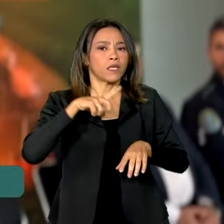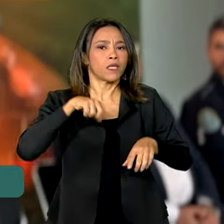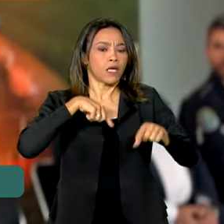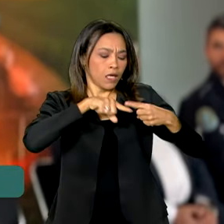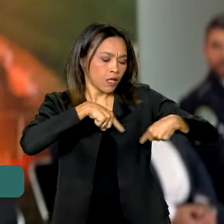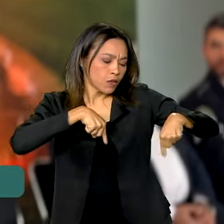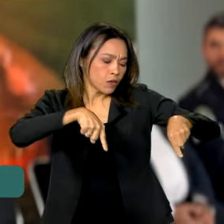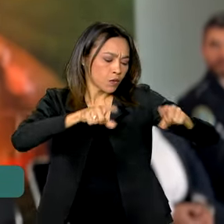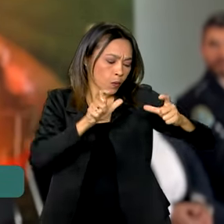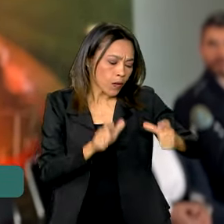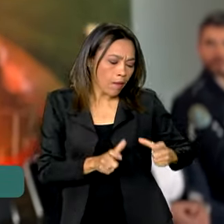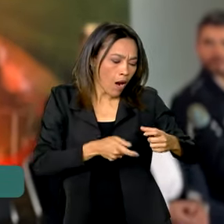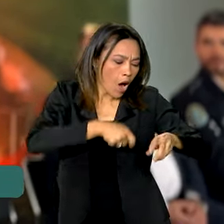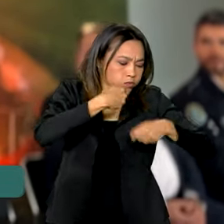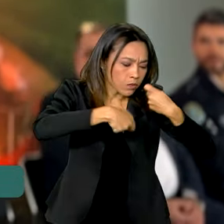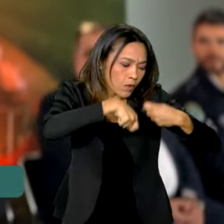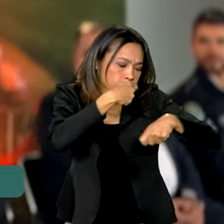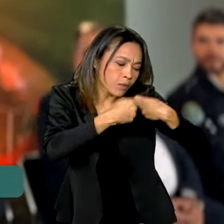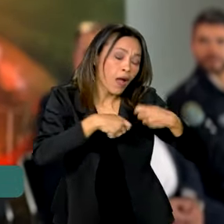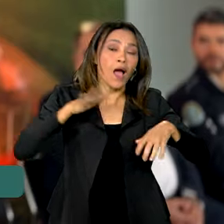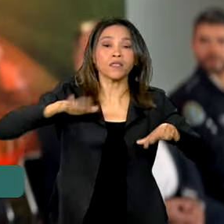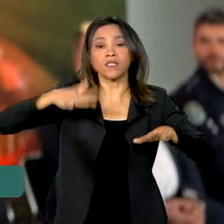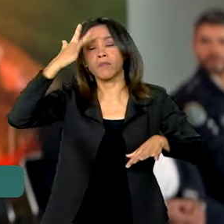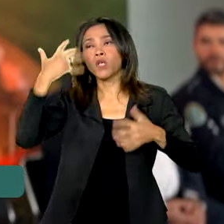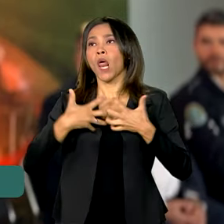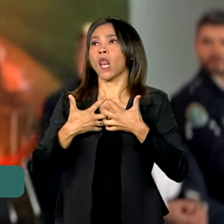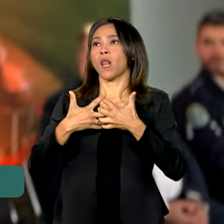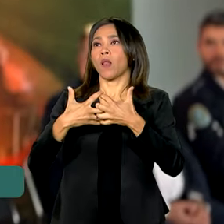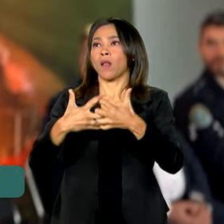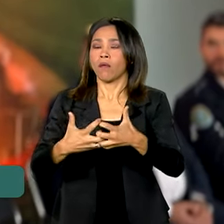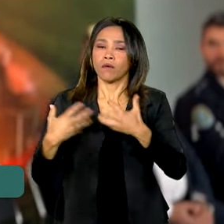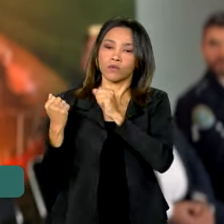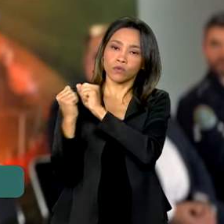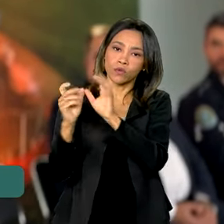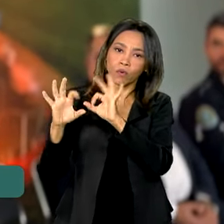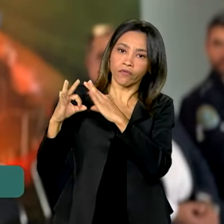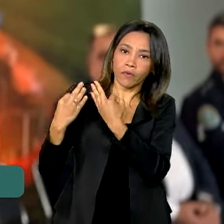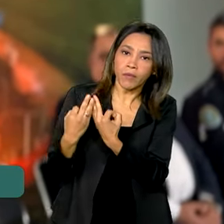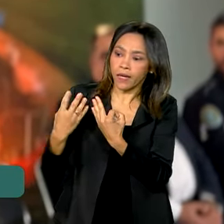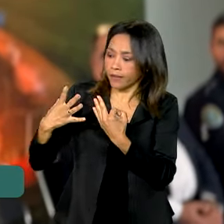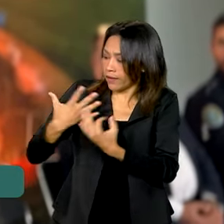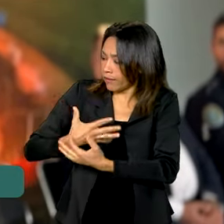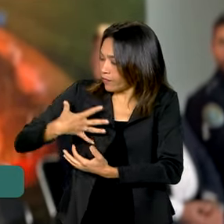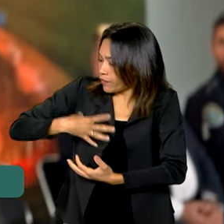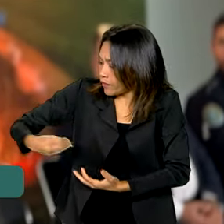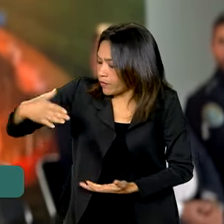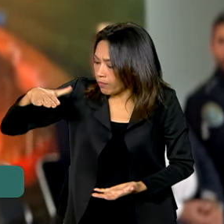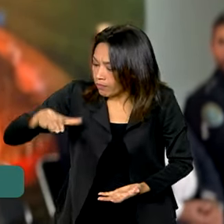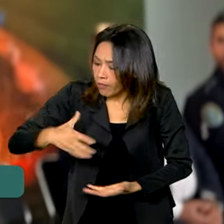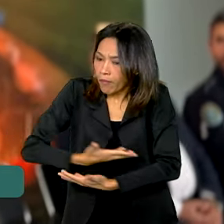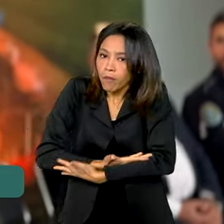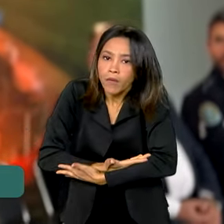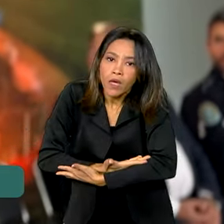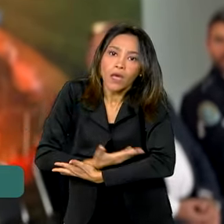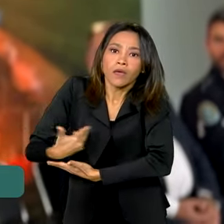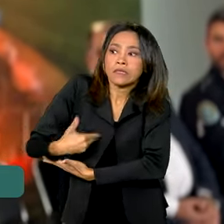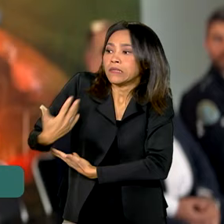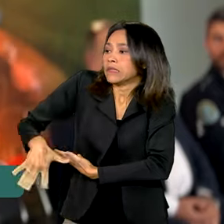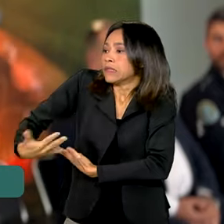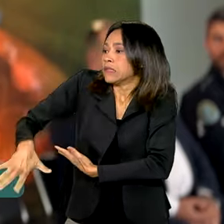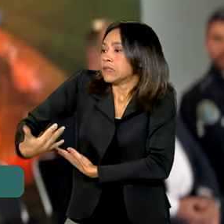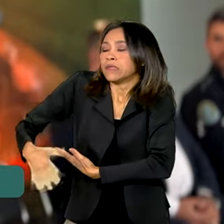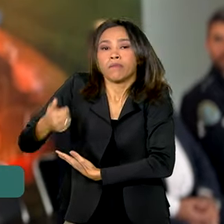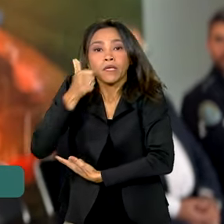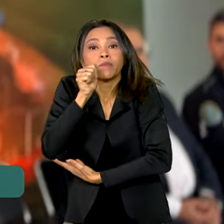de refeição. Às vezes, o caminhoneiro vem para a família, se tiver uma criança, fraudário, para as